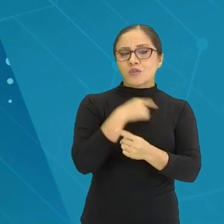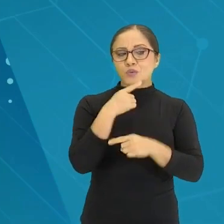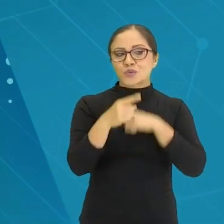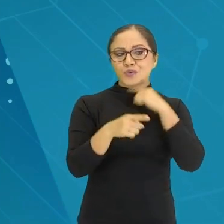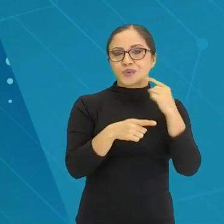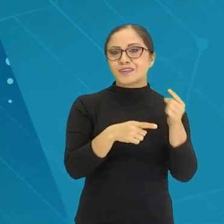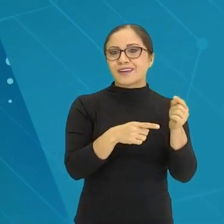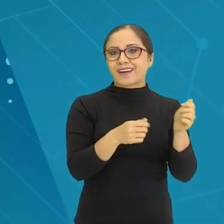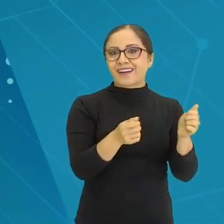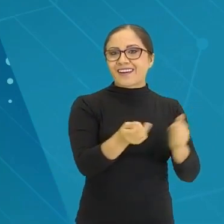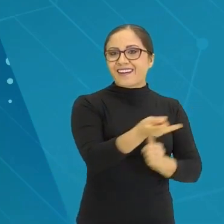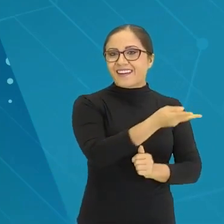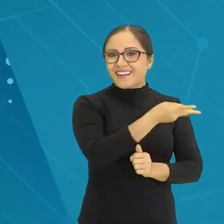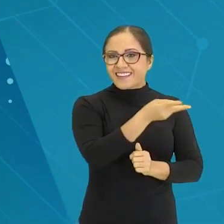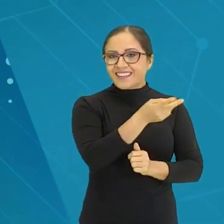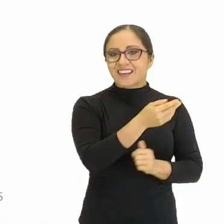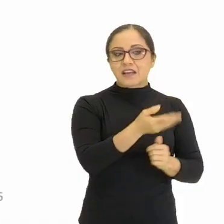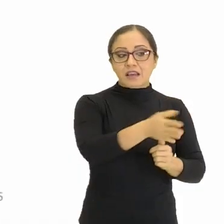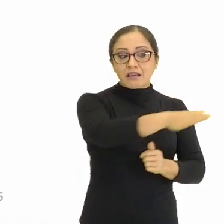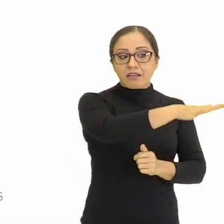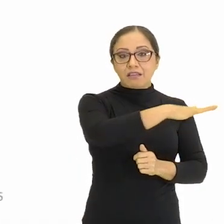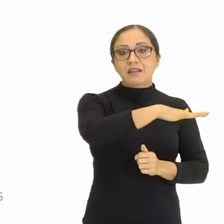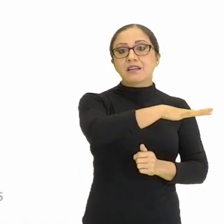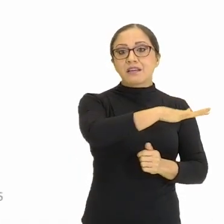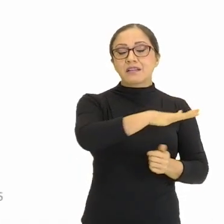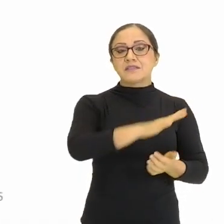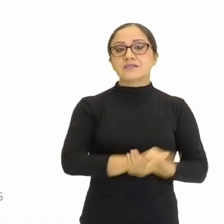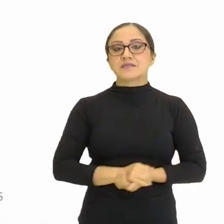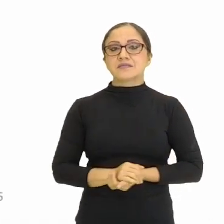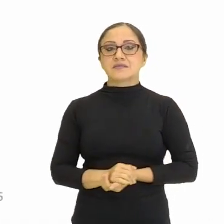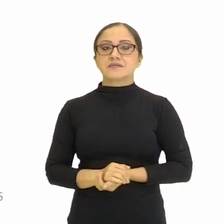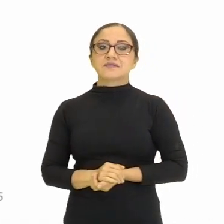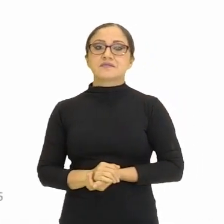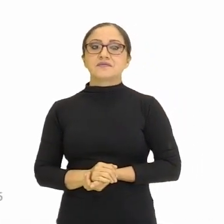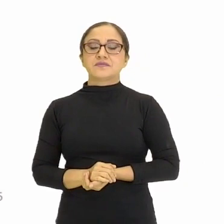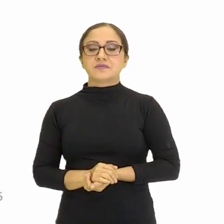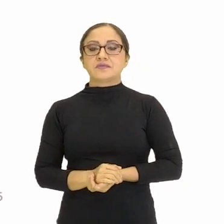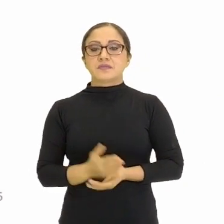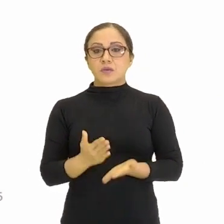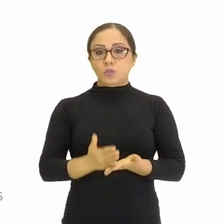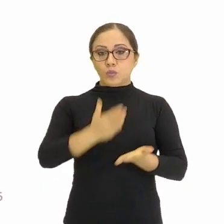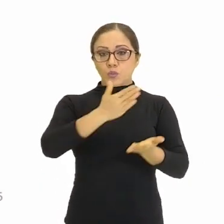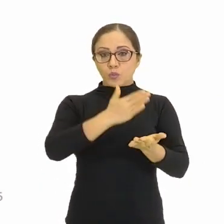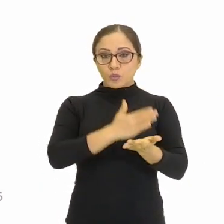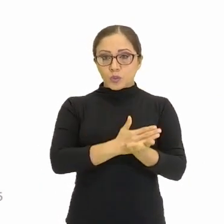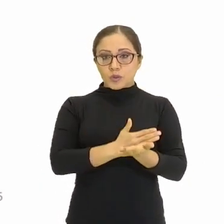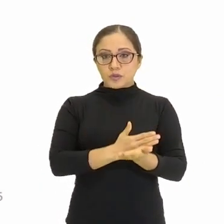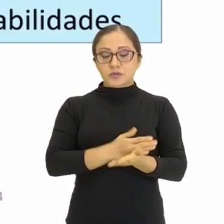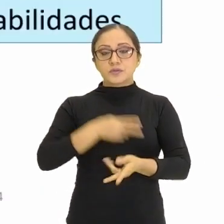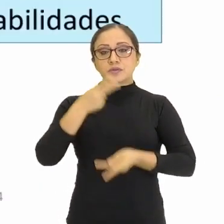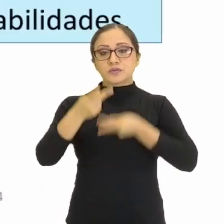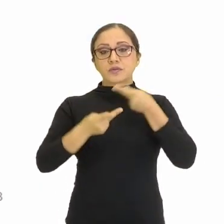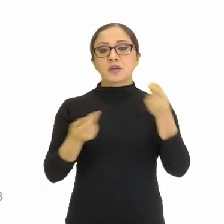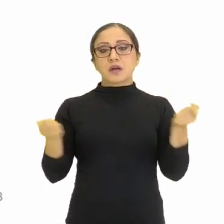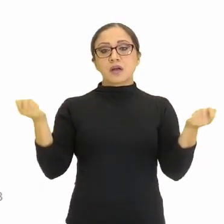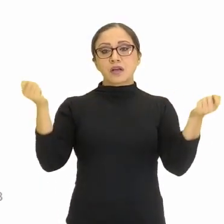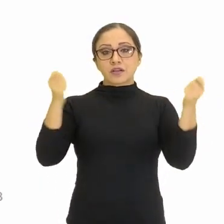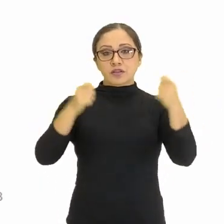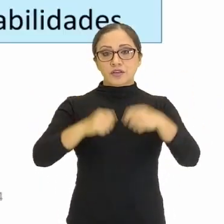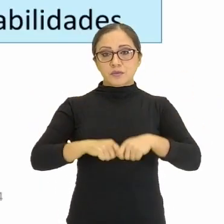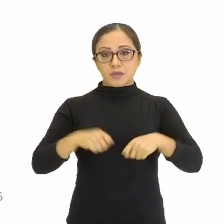importante, também para a gente. Antes de falar das habilidades e competências, eu gostaria,